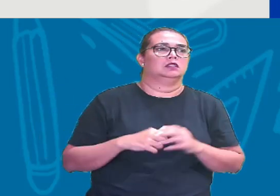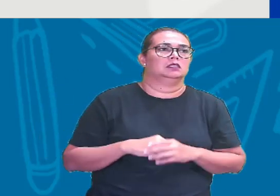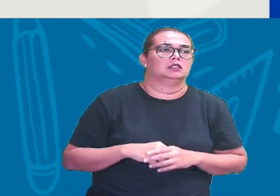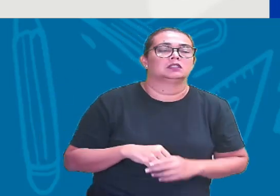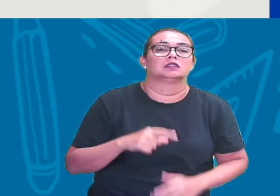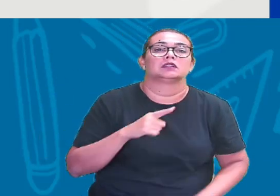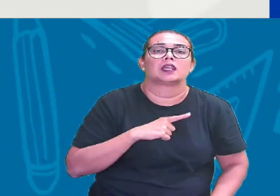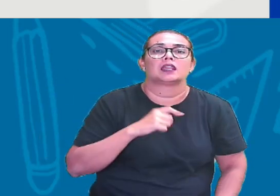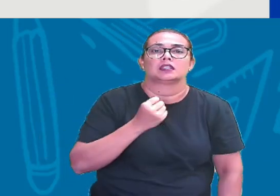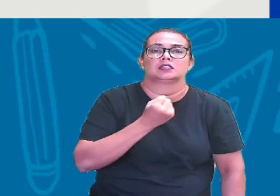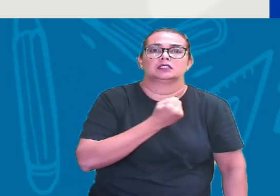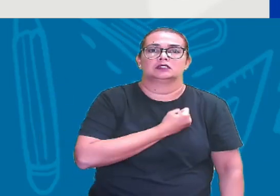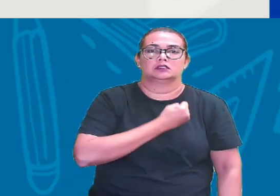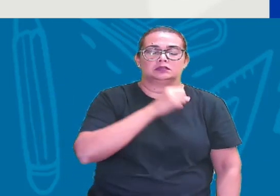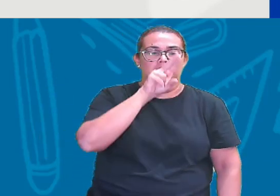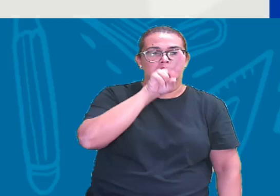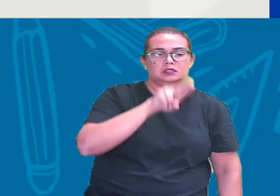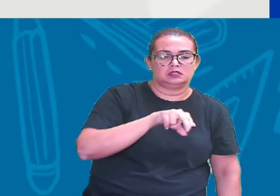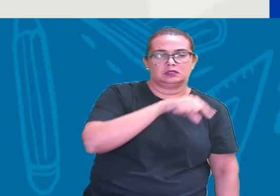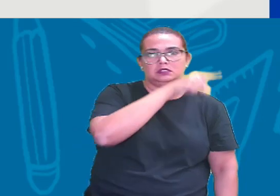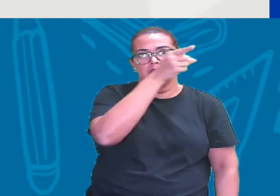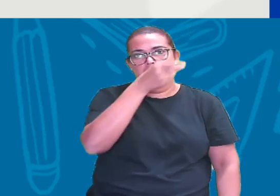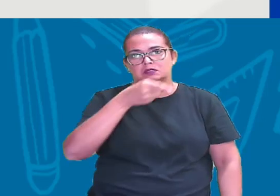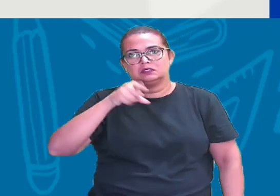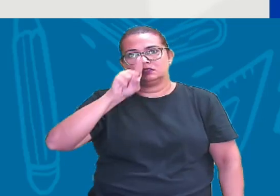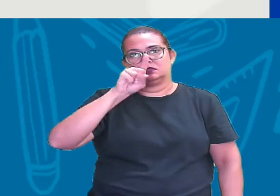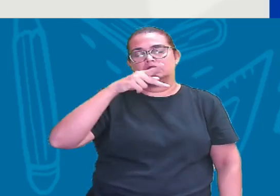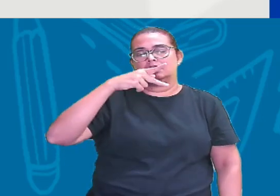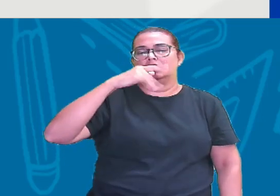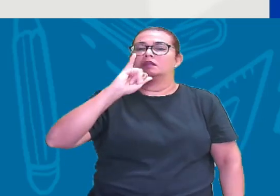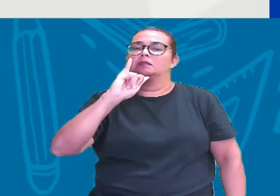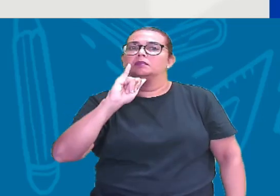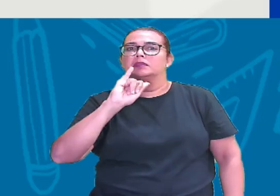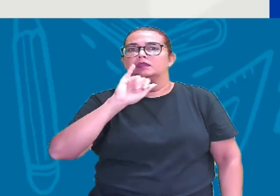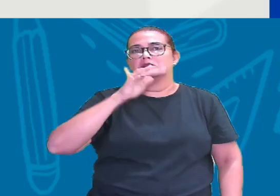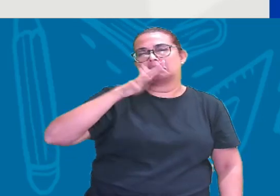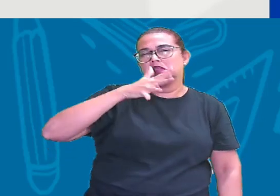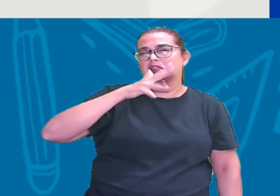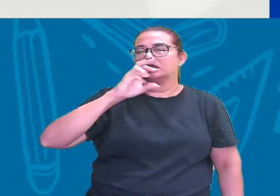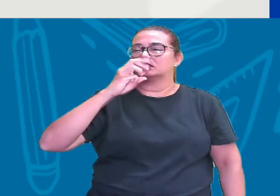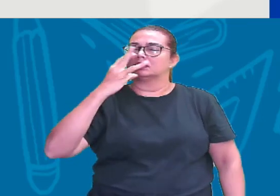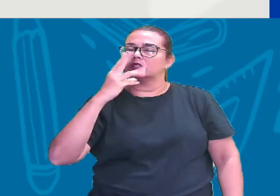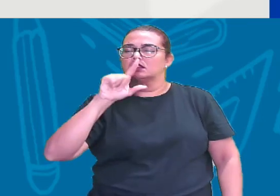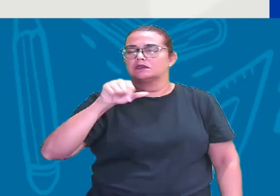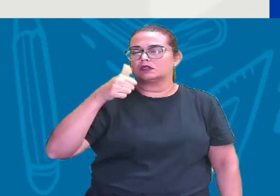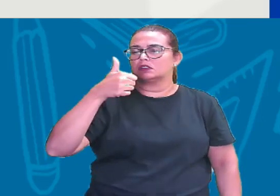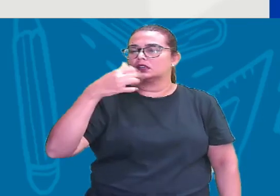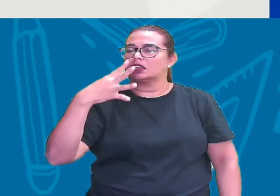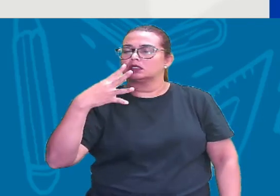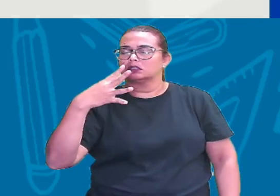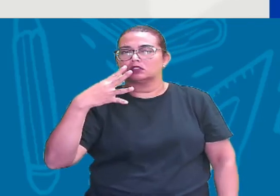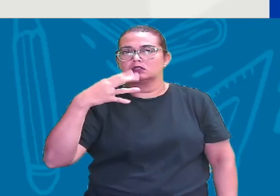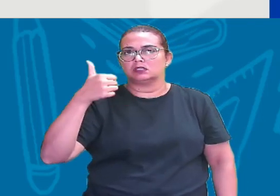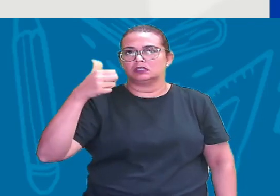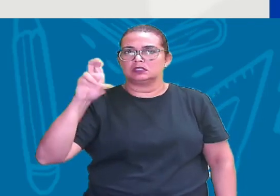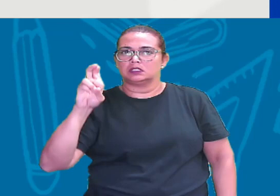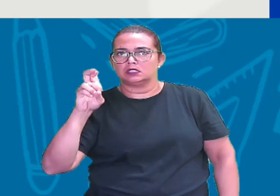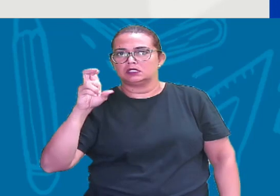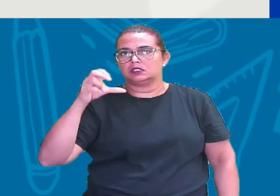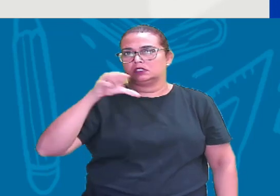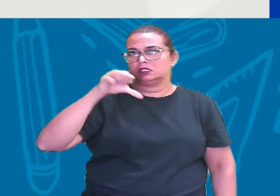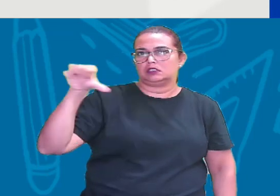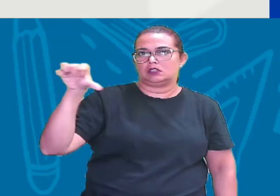pi Tá certo? Que é aproximadamente 3,14 14,15